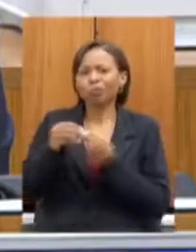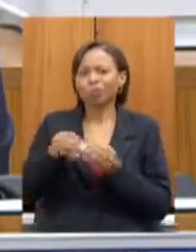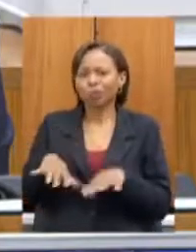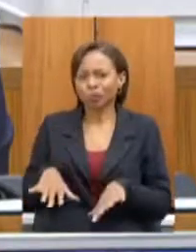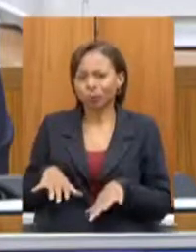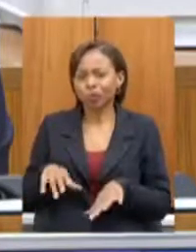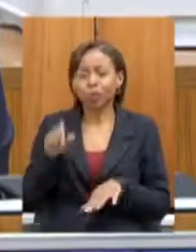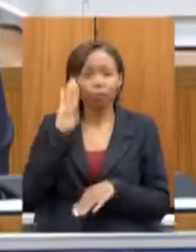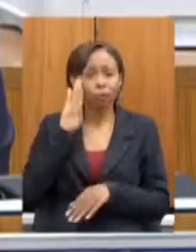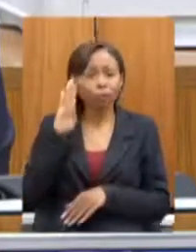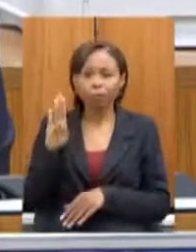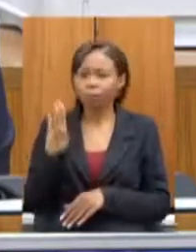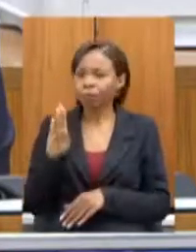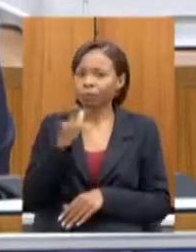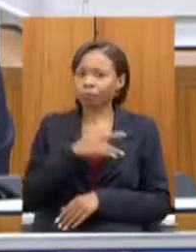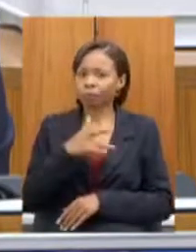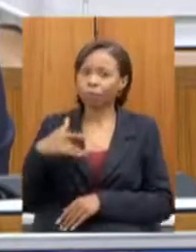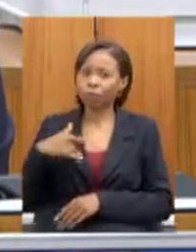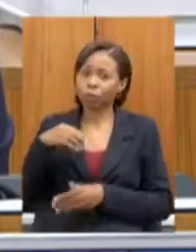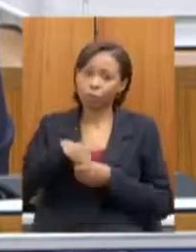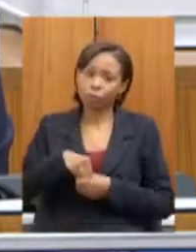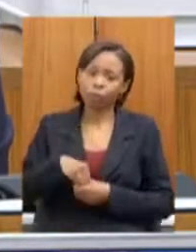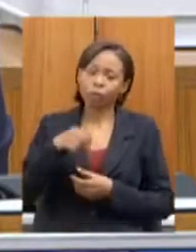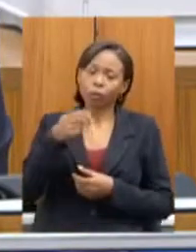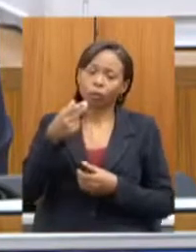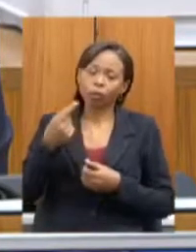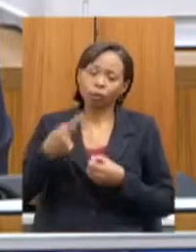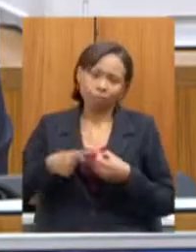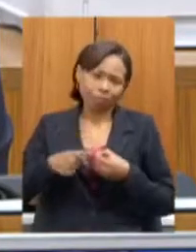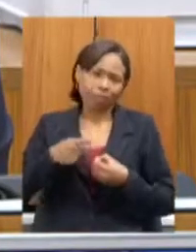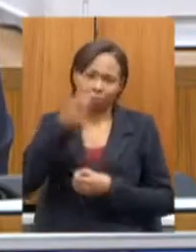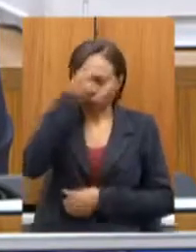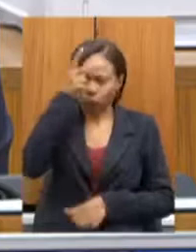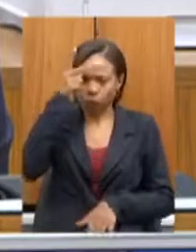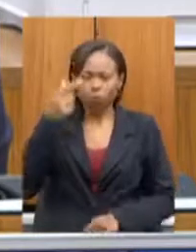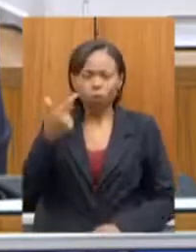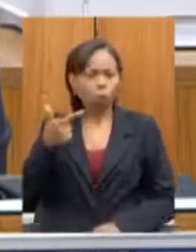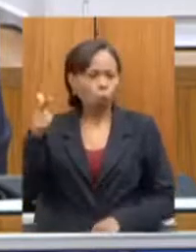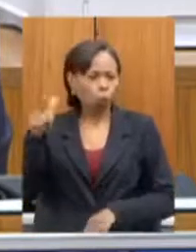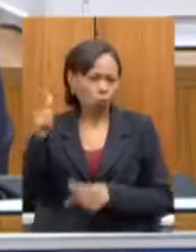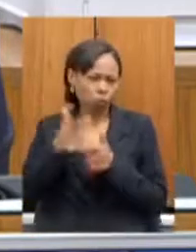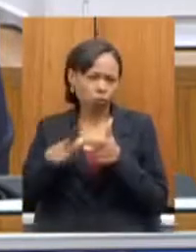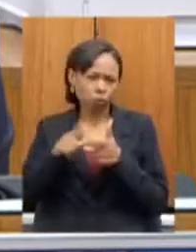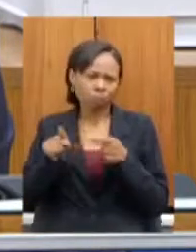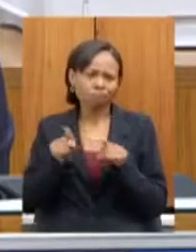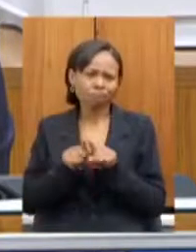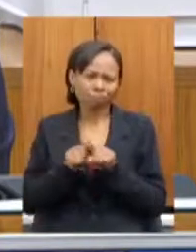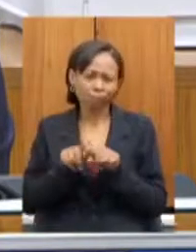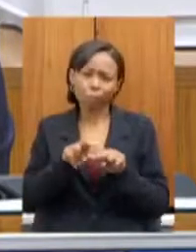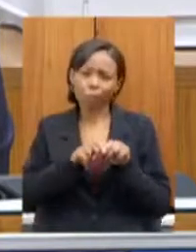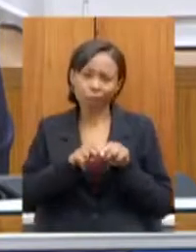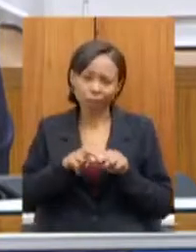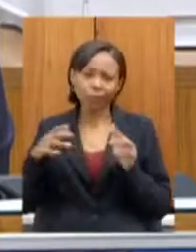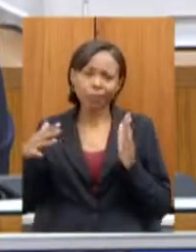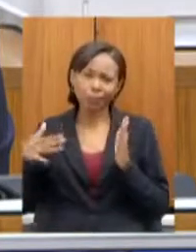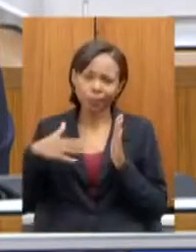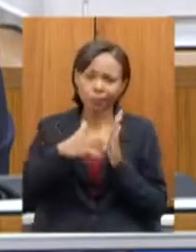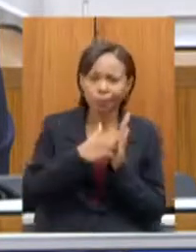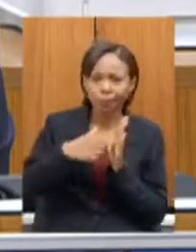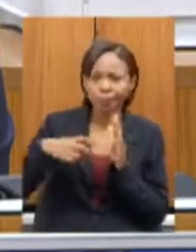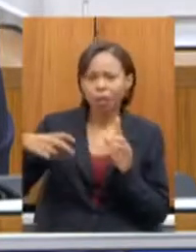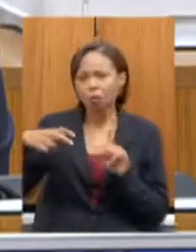a saúde municipal e outros problemas associados aí a esse tipo de perda então de fato